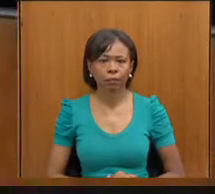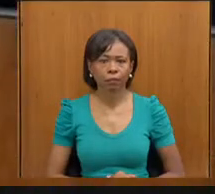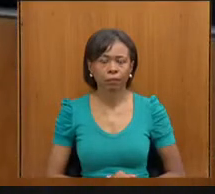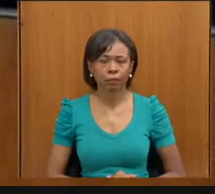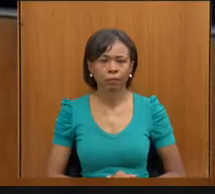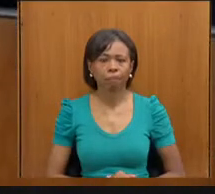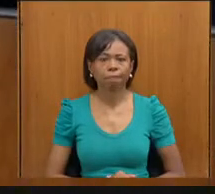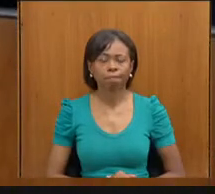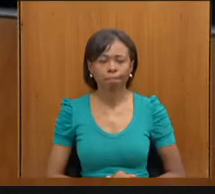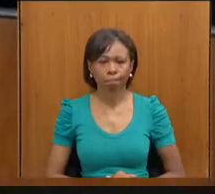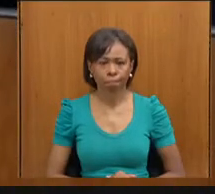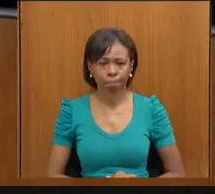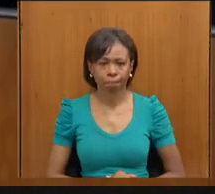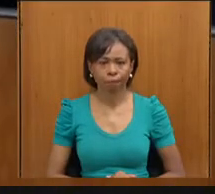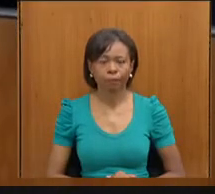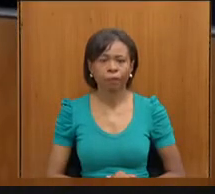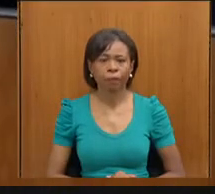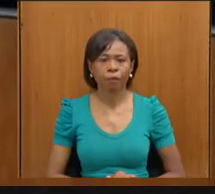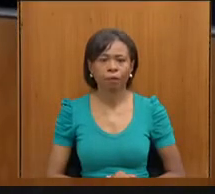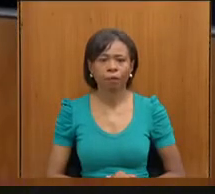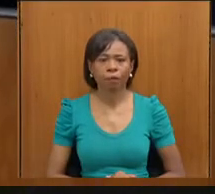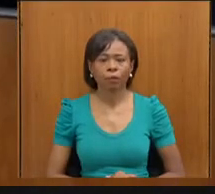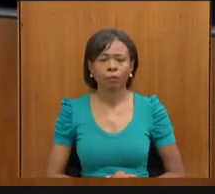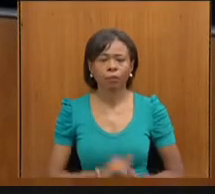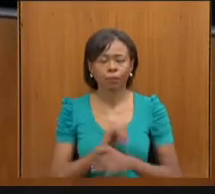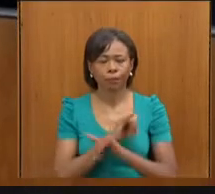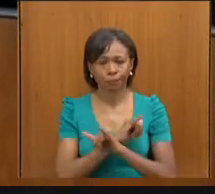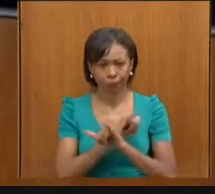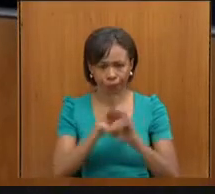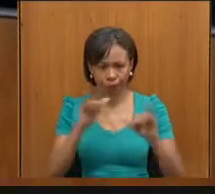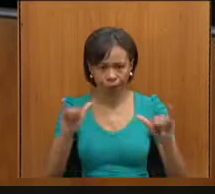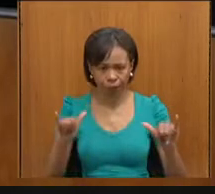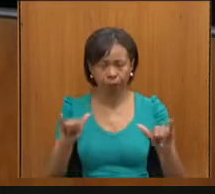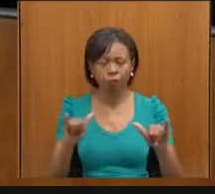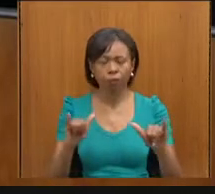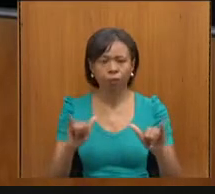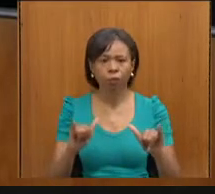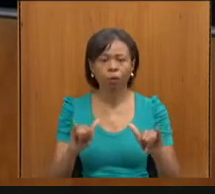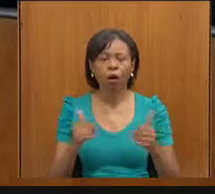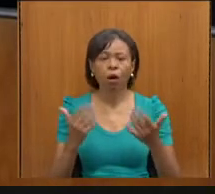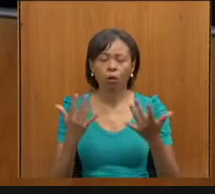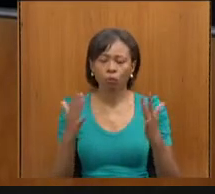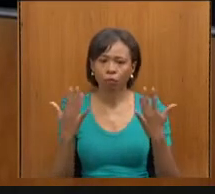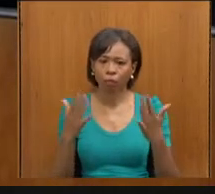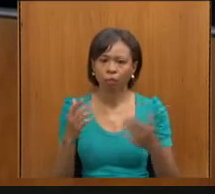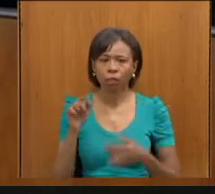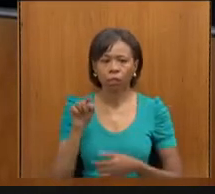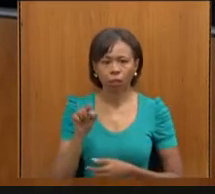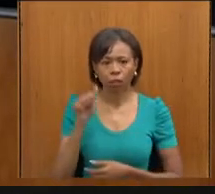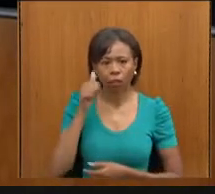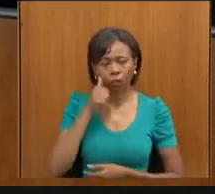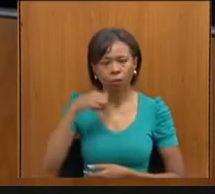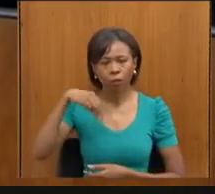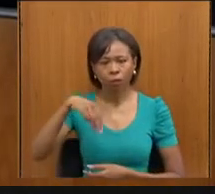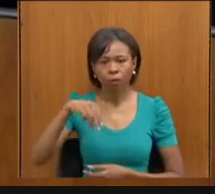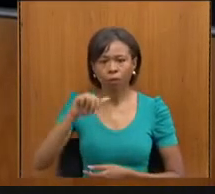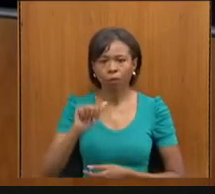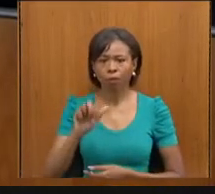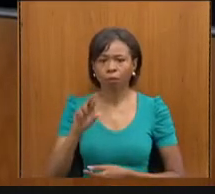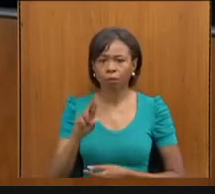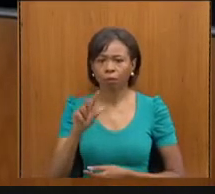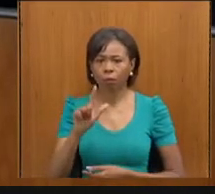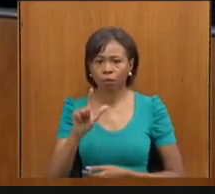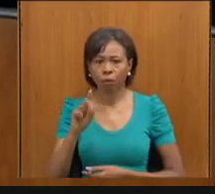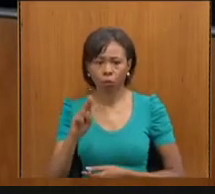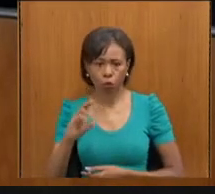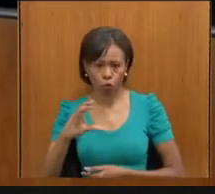Muito bem. Fica então registrada a homenagem dessa comissão a Marluce. E encaminhando então